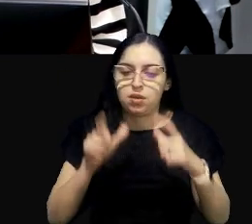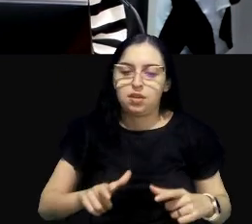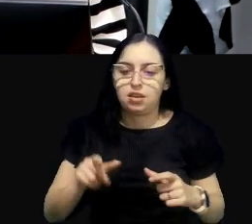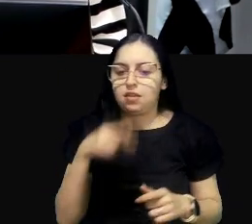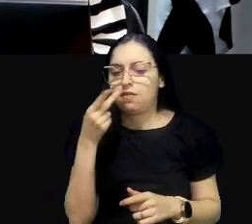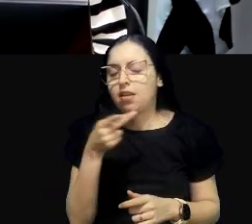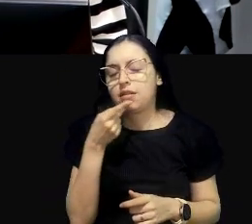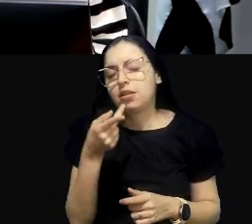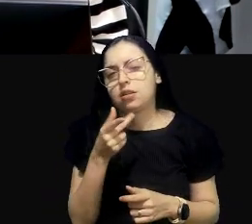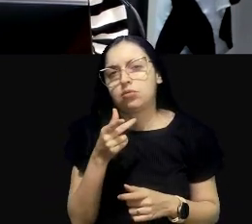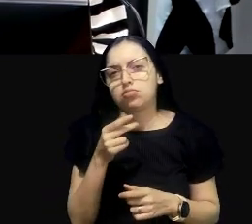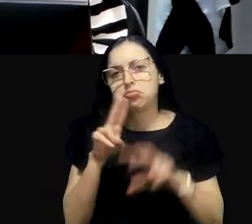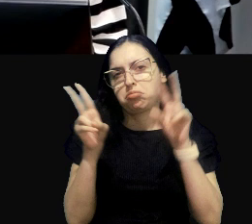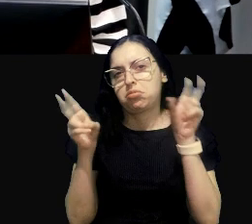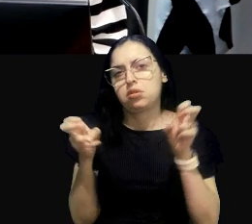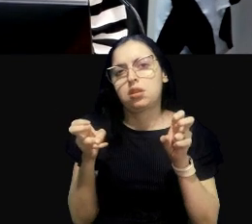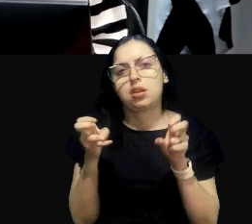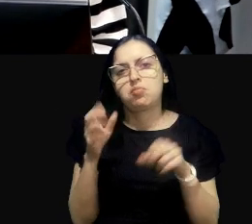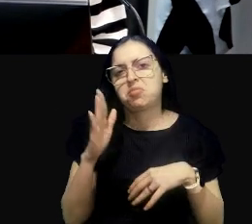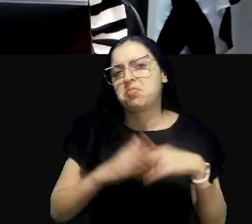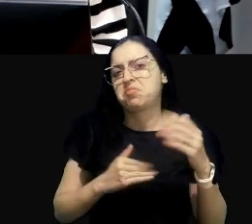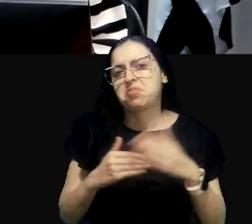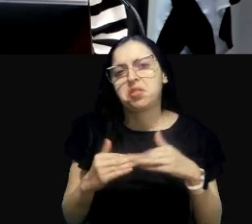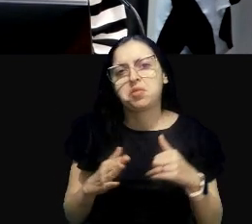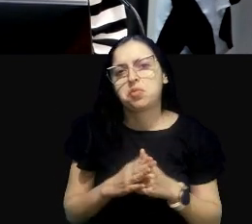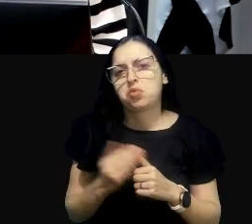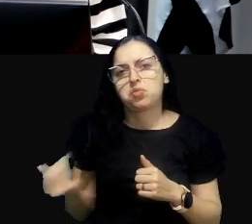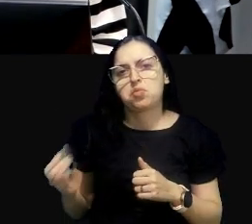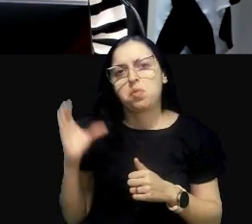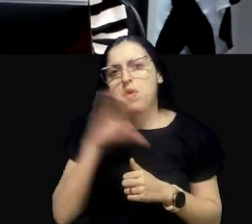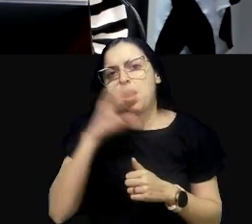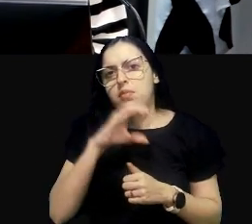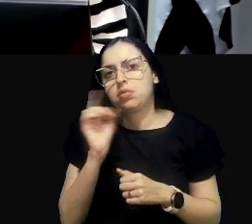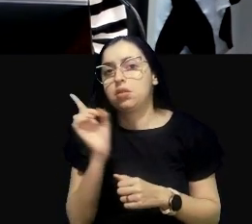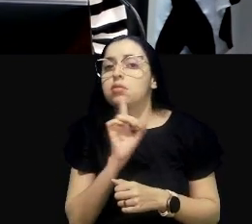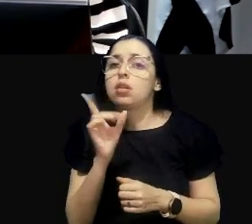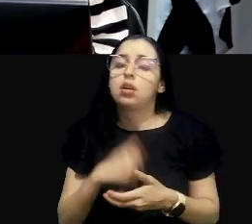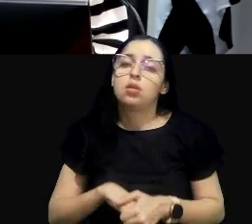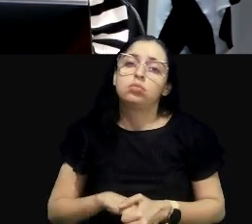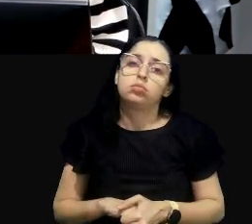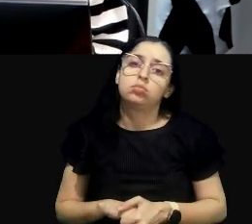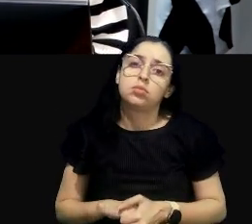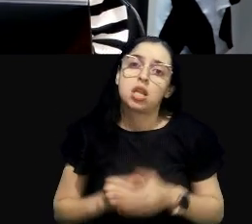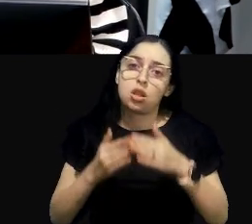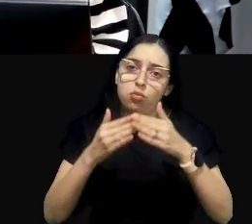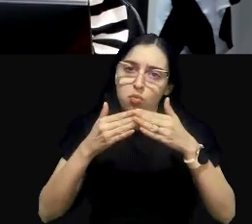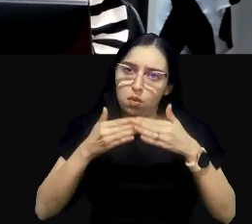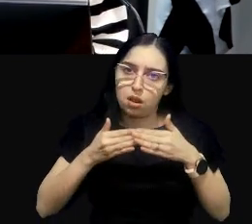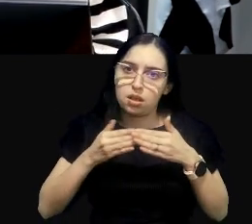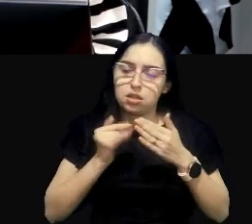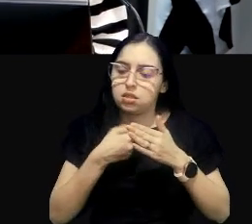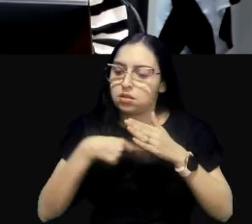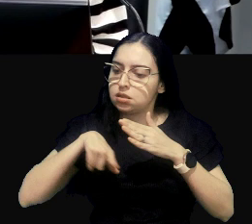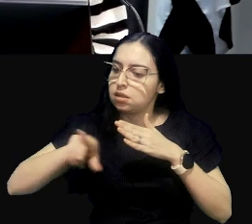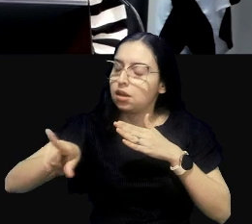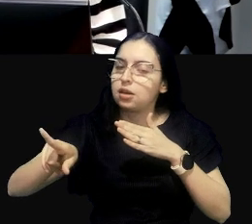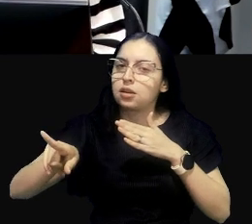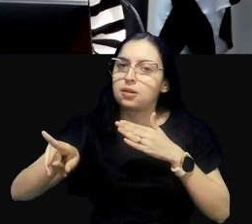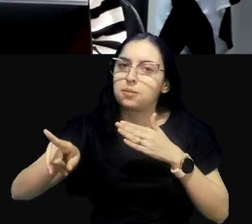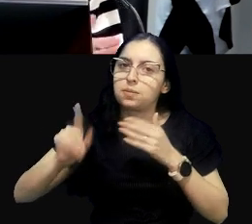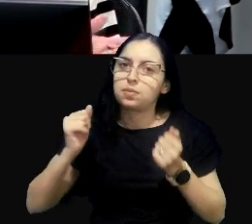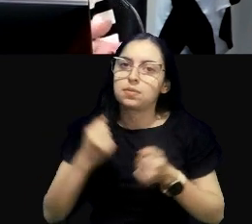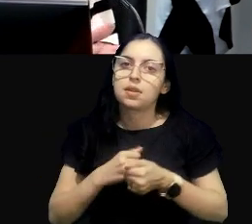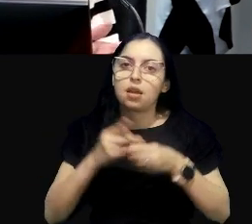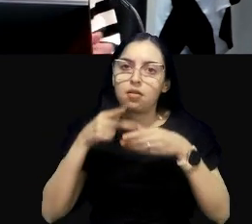de algo que não é a urgência. Então, eu peço licença para me retirar e